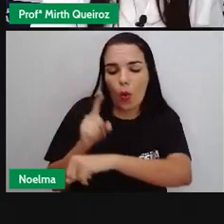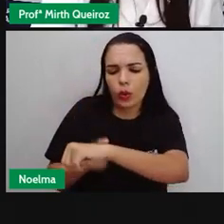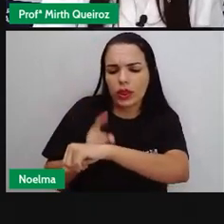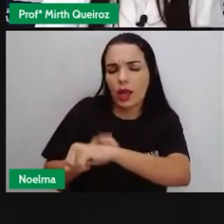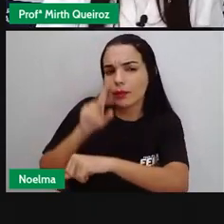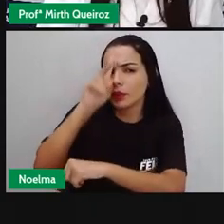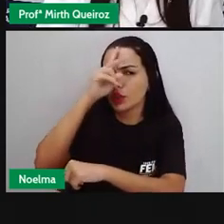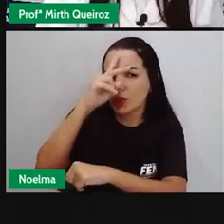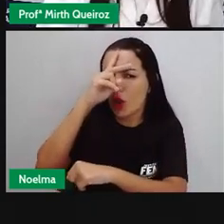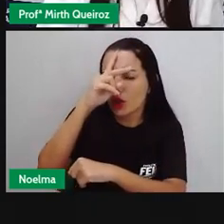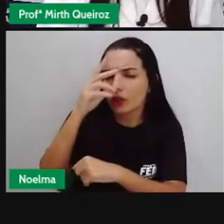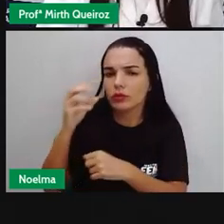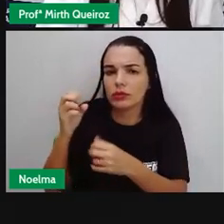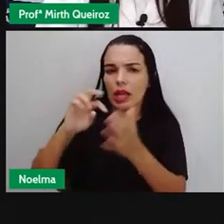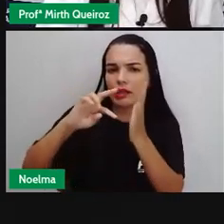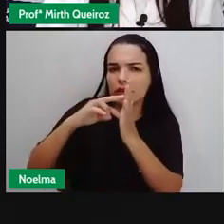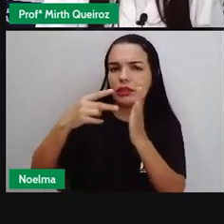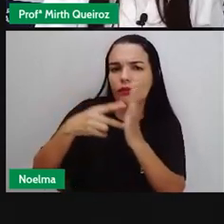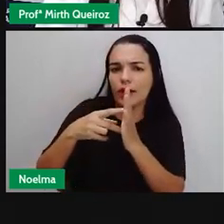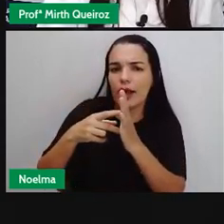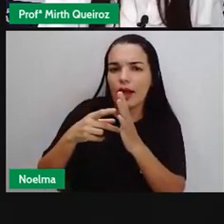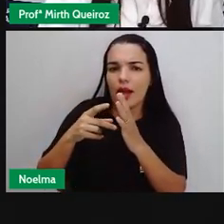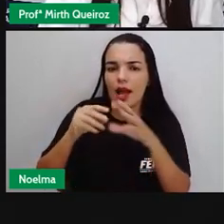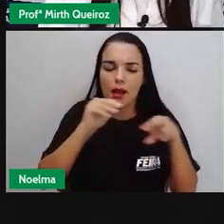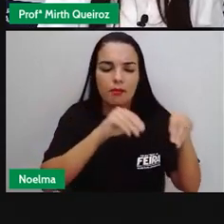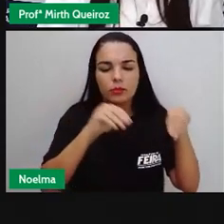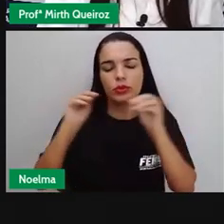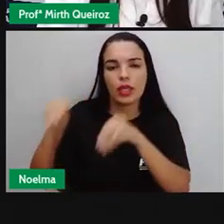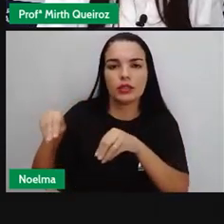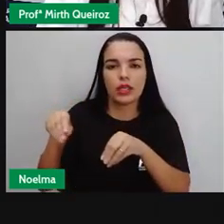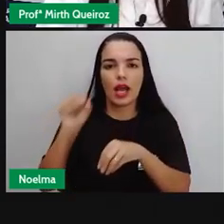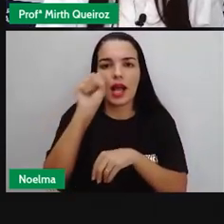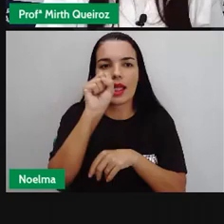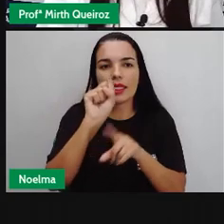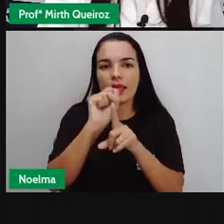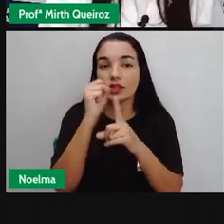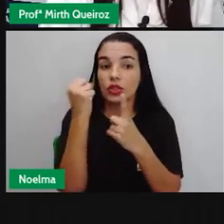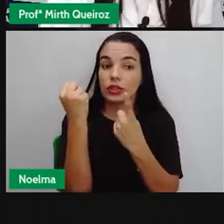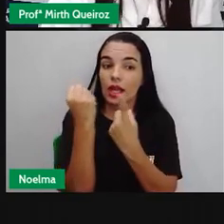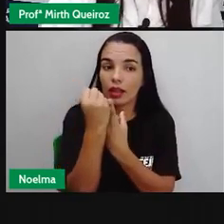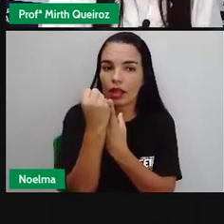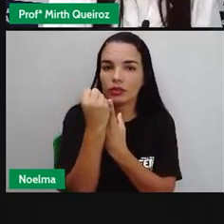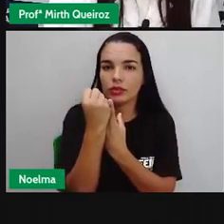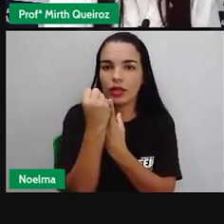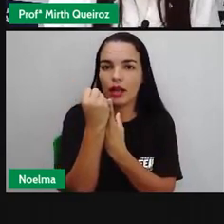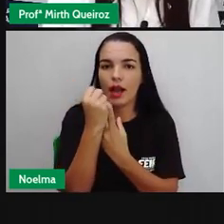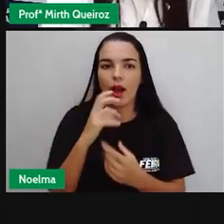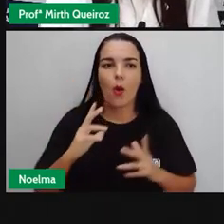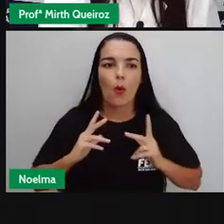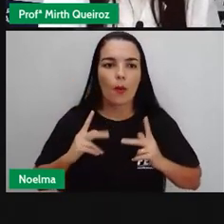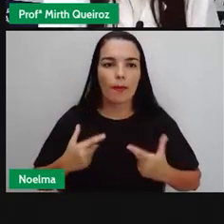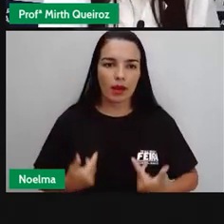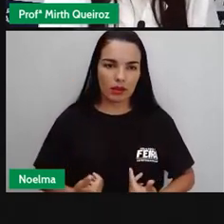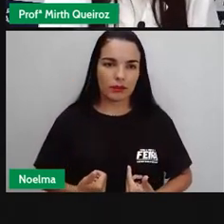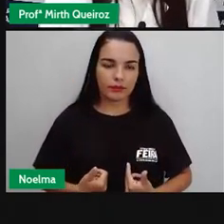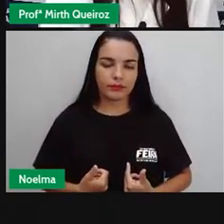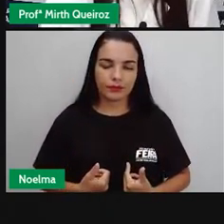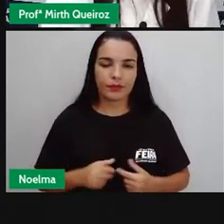humana Nem sempre o tempo histórico tem a ver com o tempo